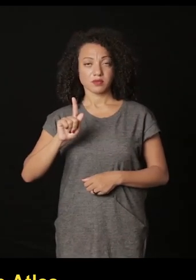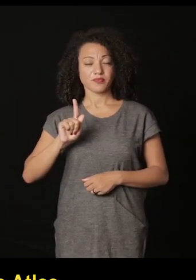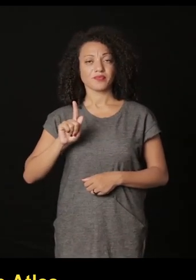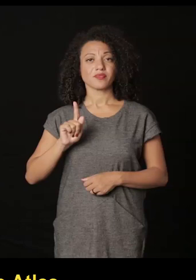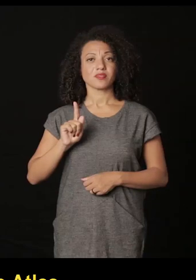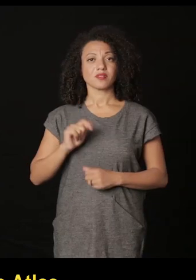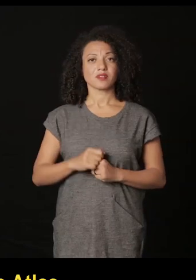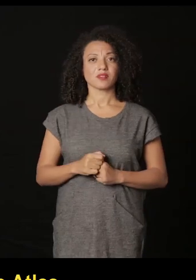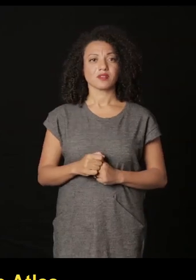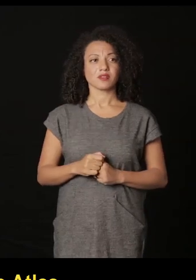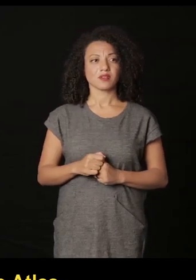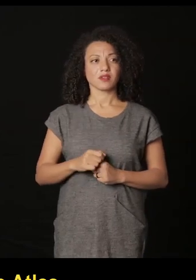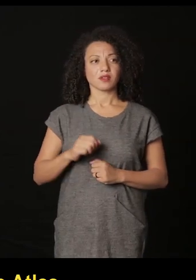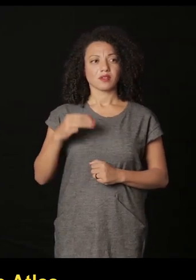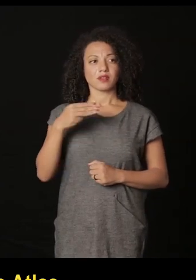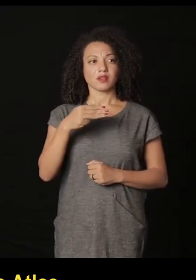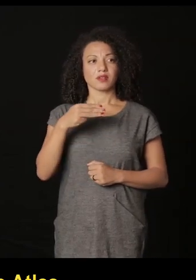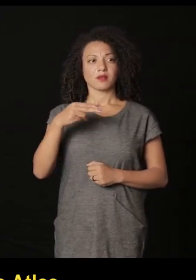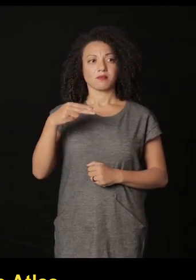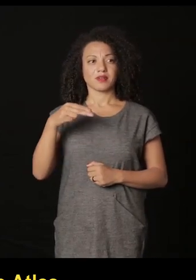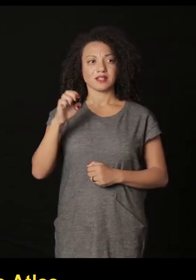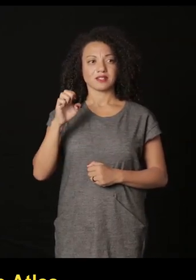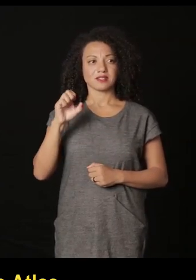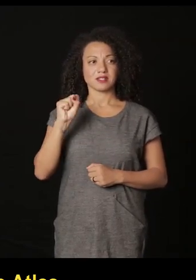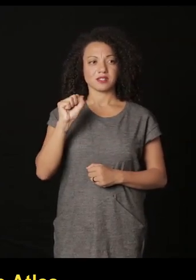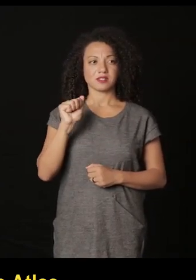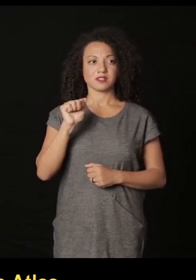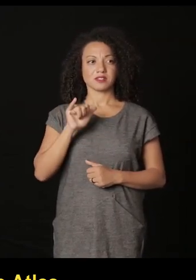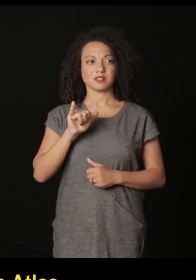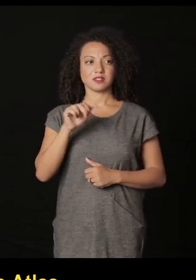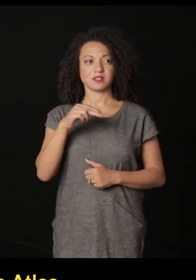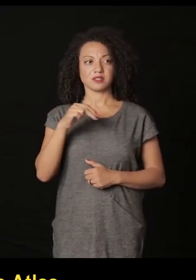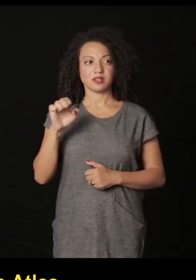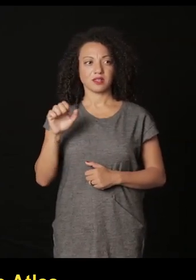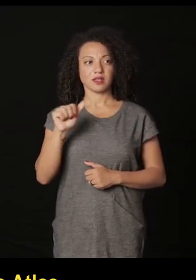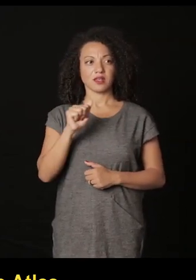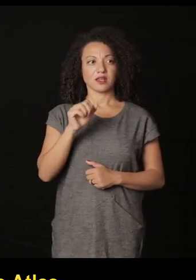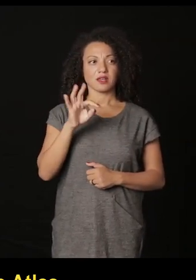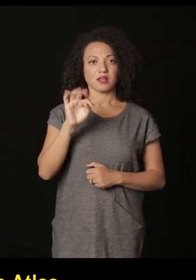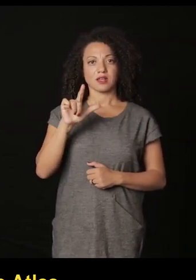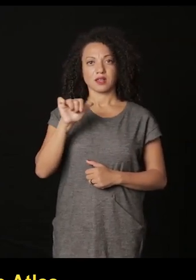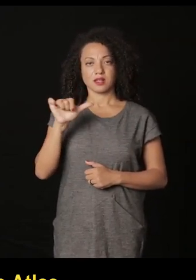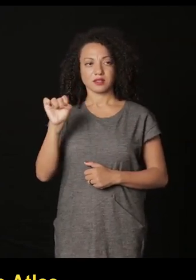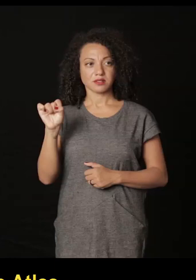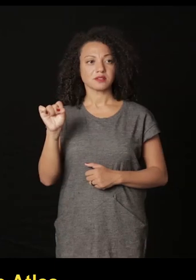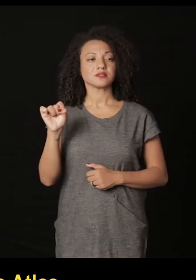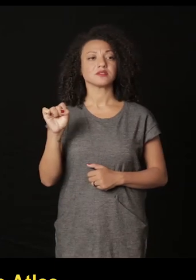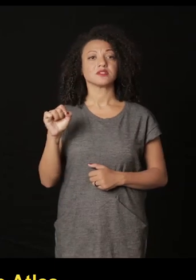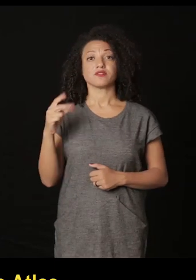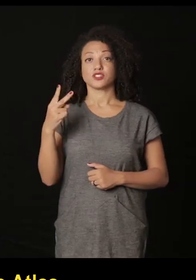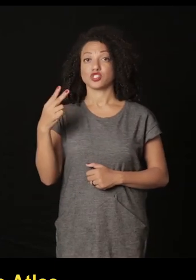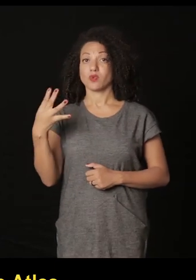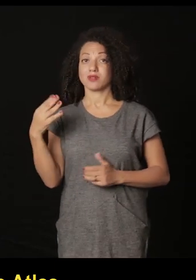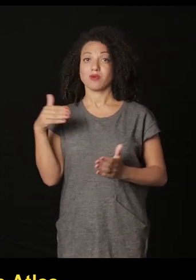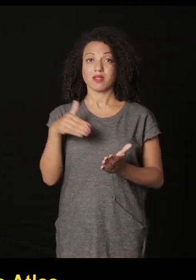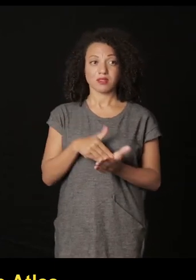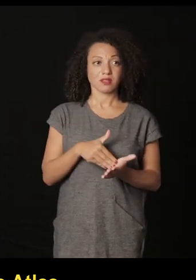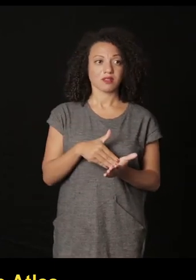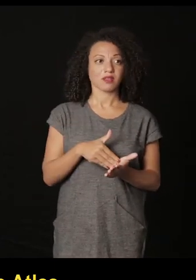que constitui seu Nemusim Atlas de 24 até sua morte em